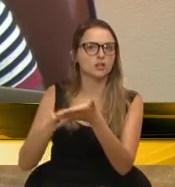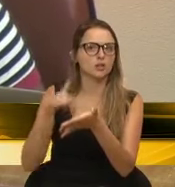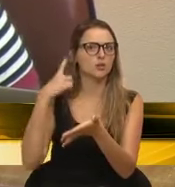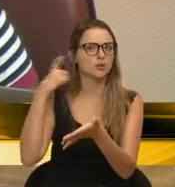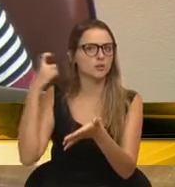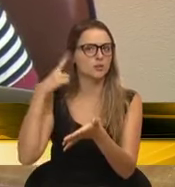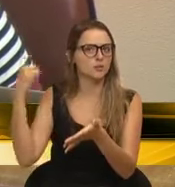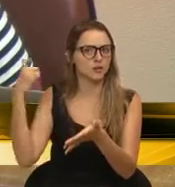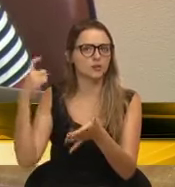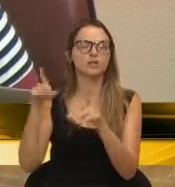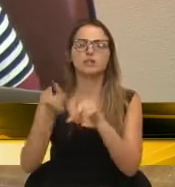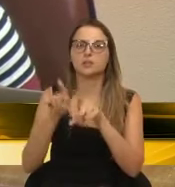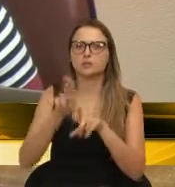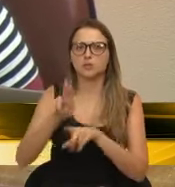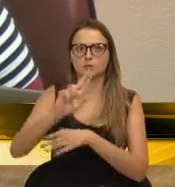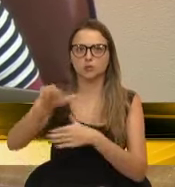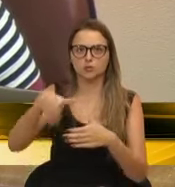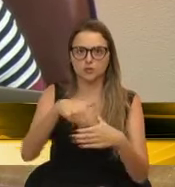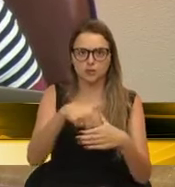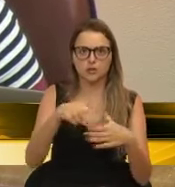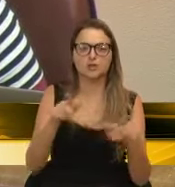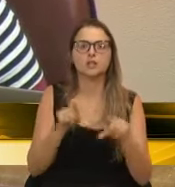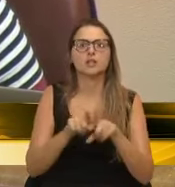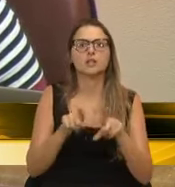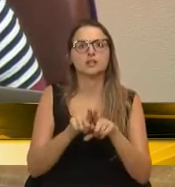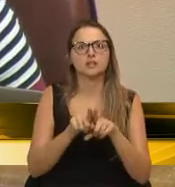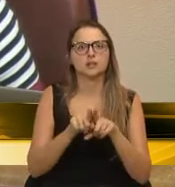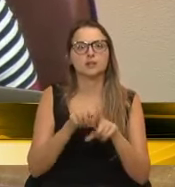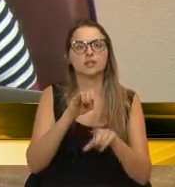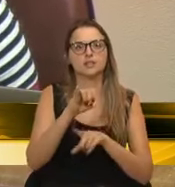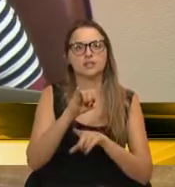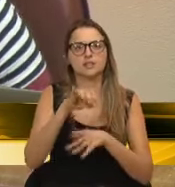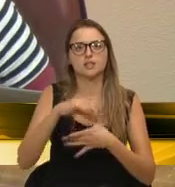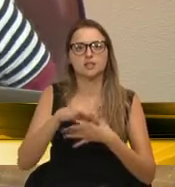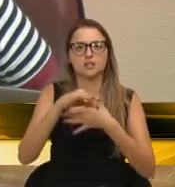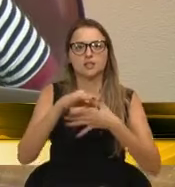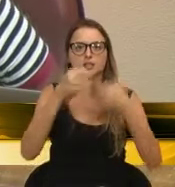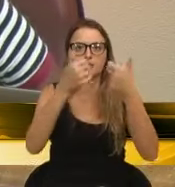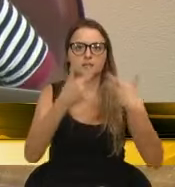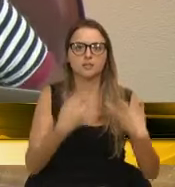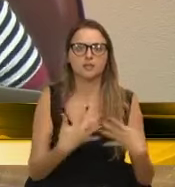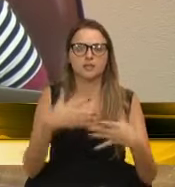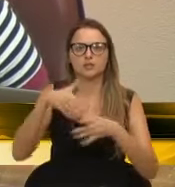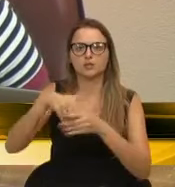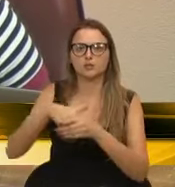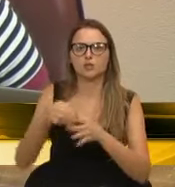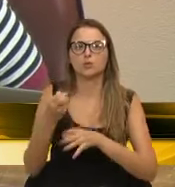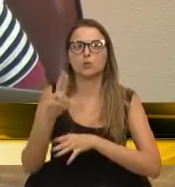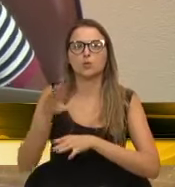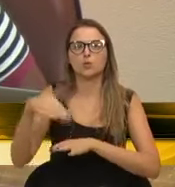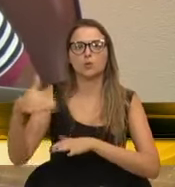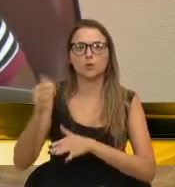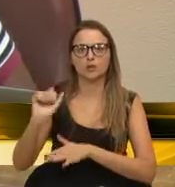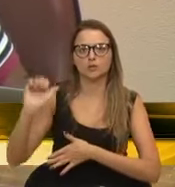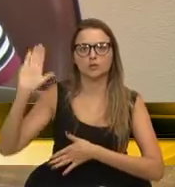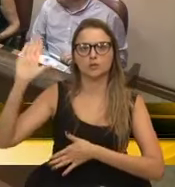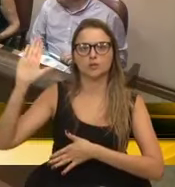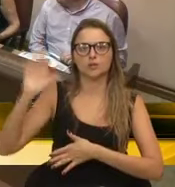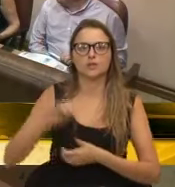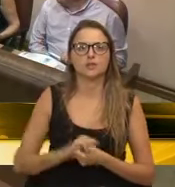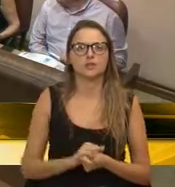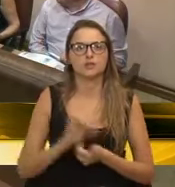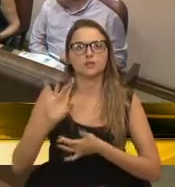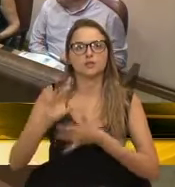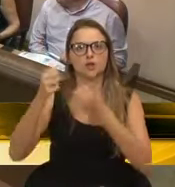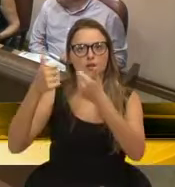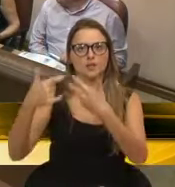inclusive da tribuna também, e no tempo de, se for o caso de declaração de voto ou quando pedirem a palavra. Só isso, presidente. Acho que isso se faz